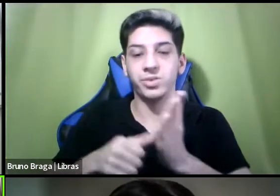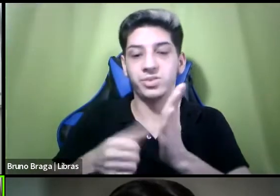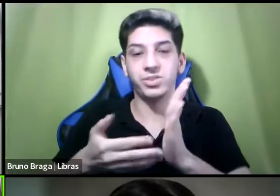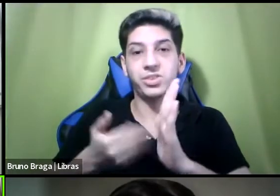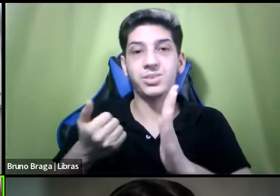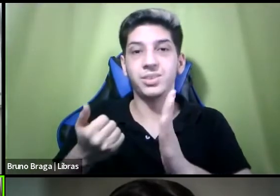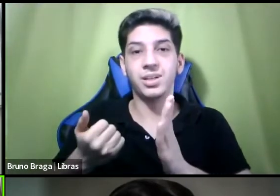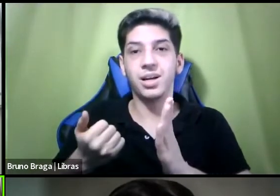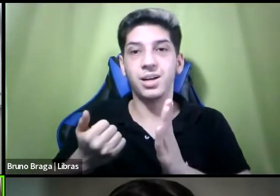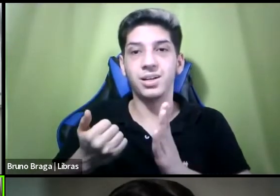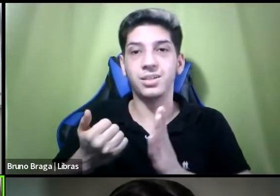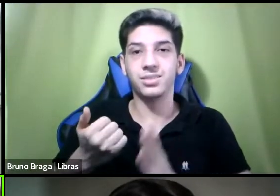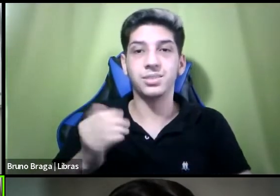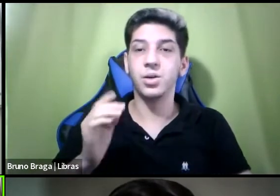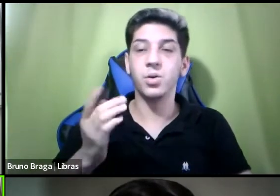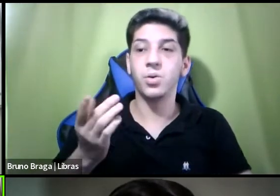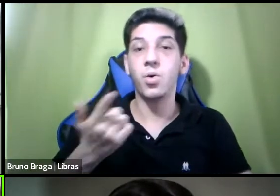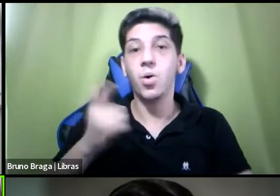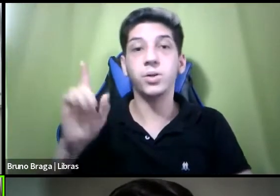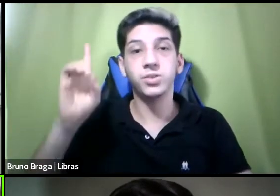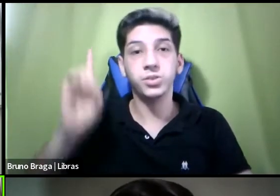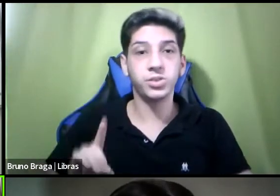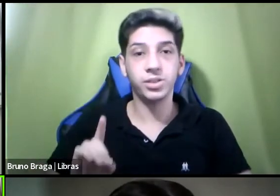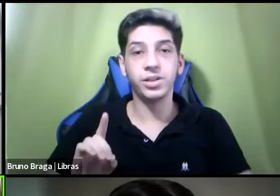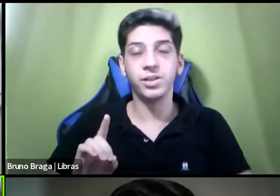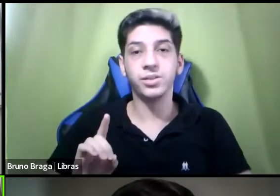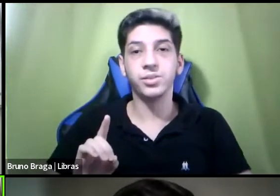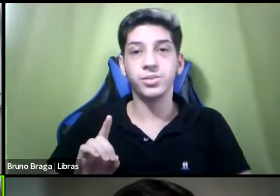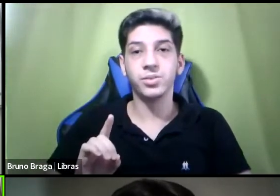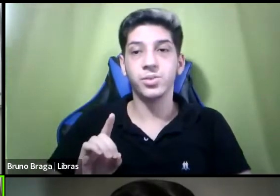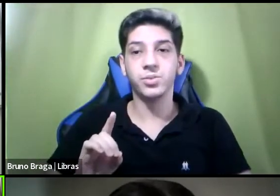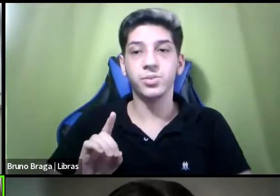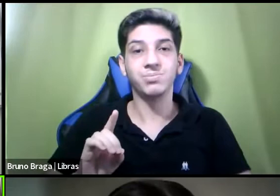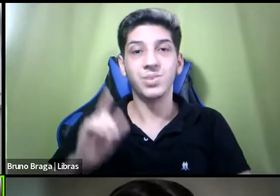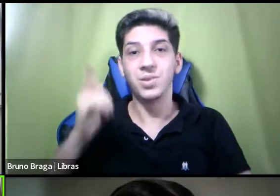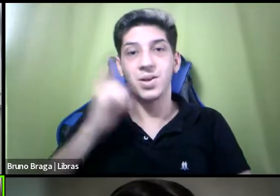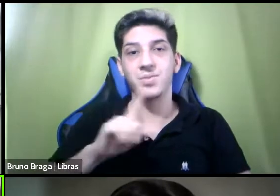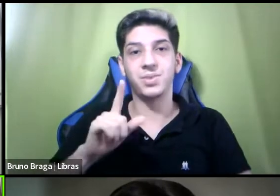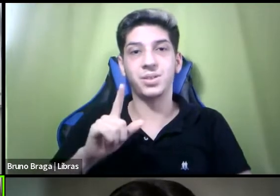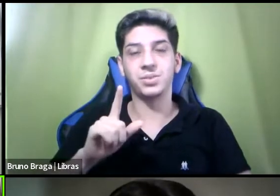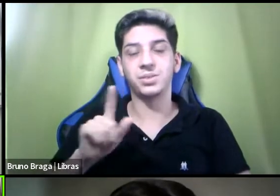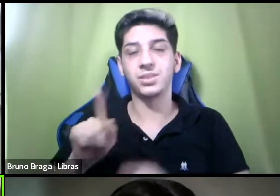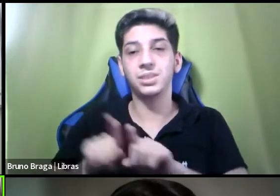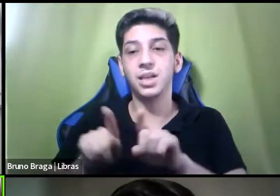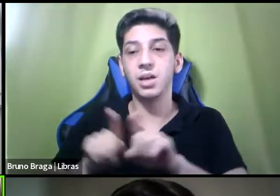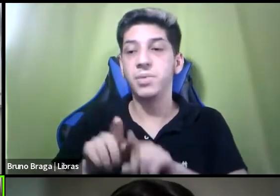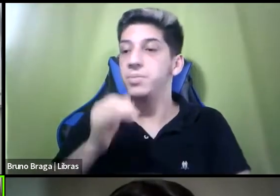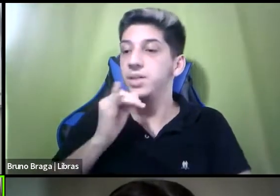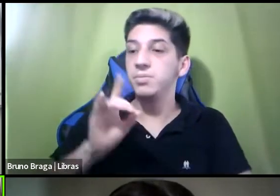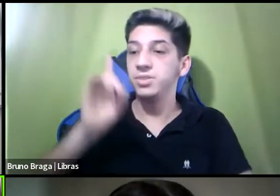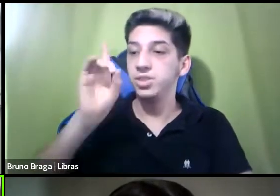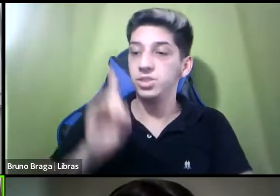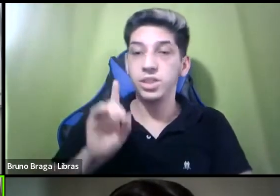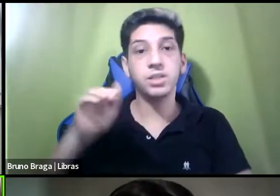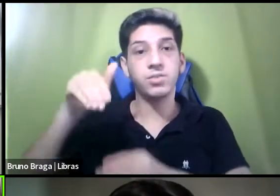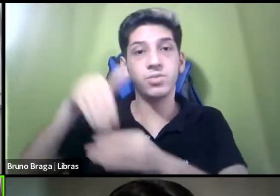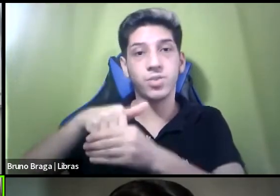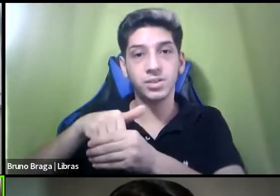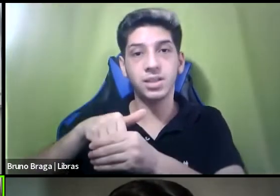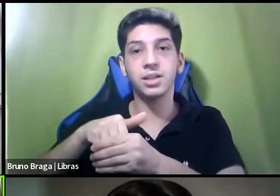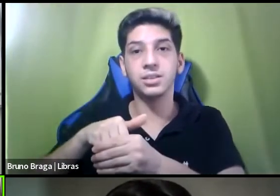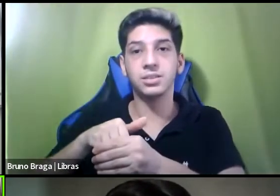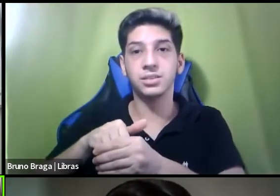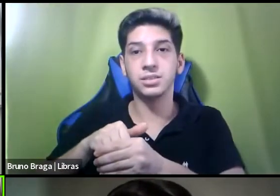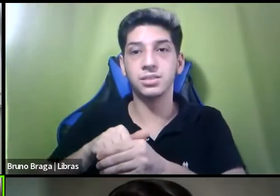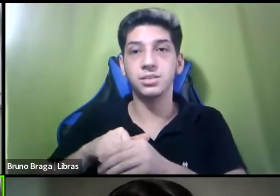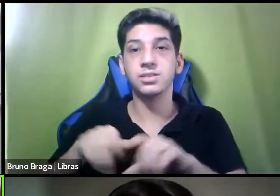exercer os demais direitos dela inclusive os direitos eleitorais e de decidir os